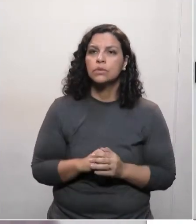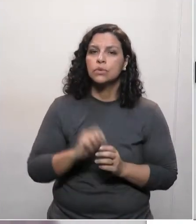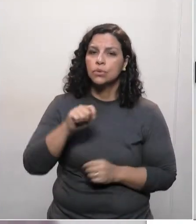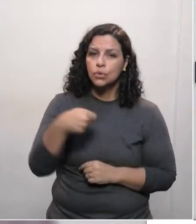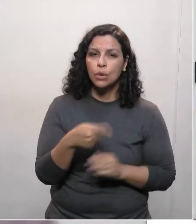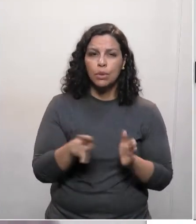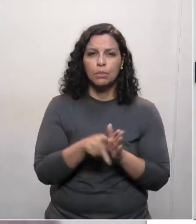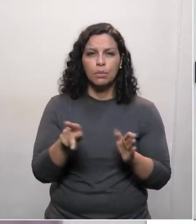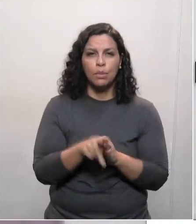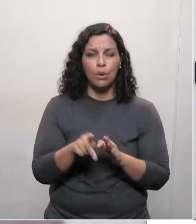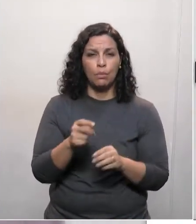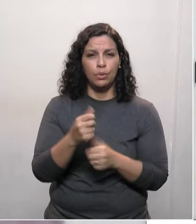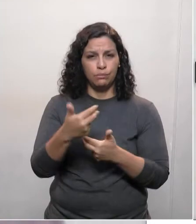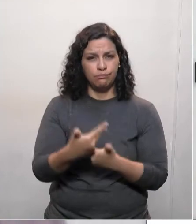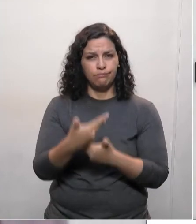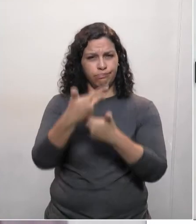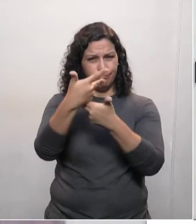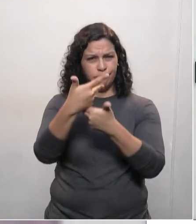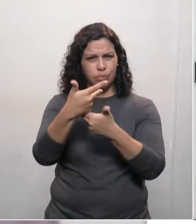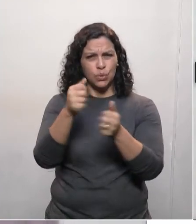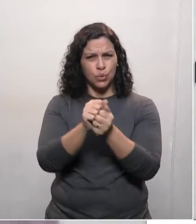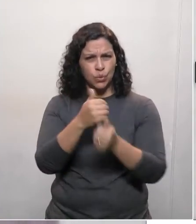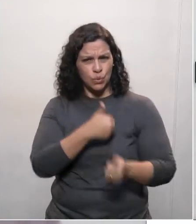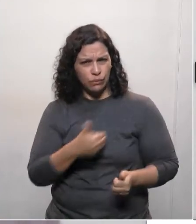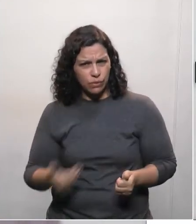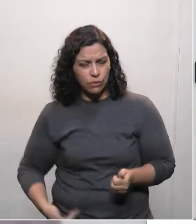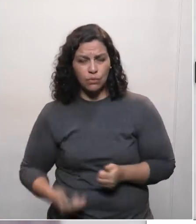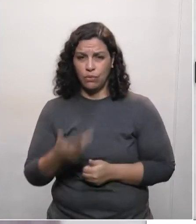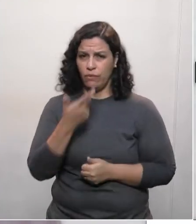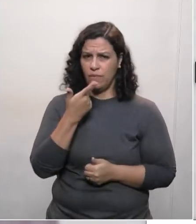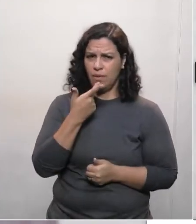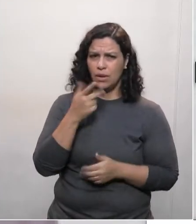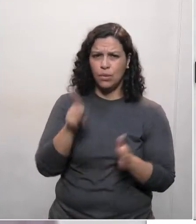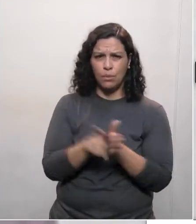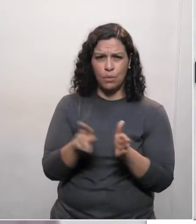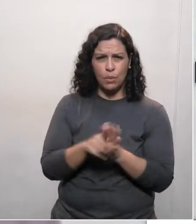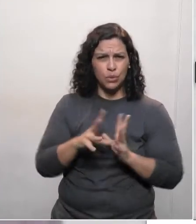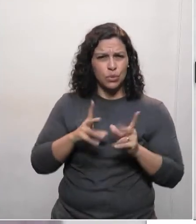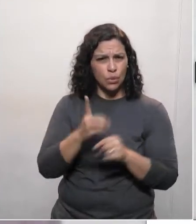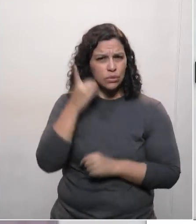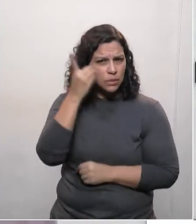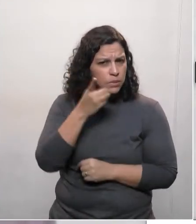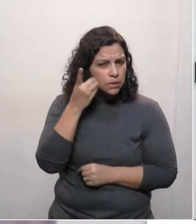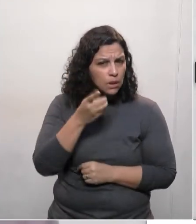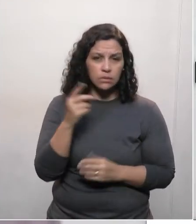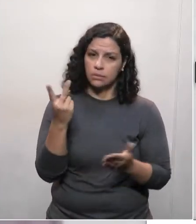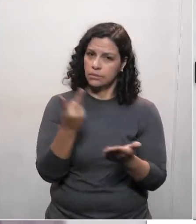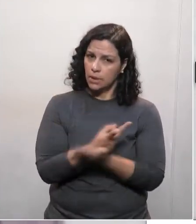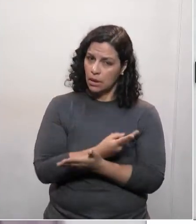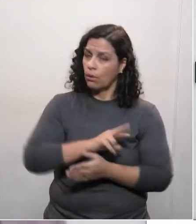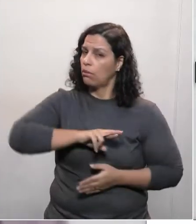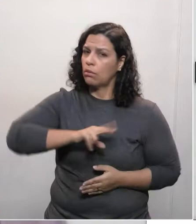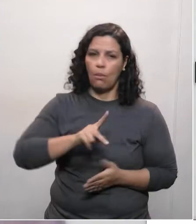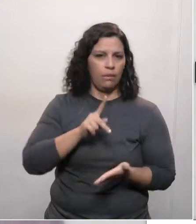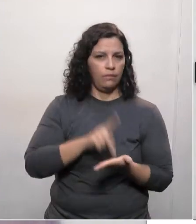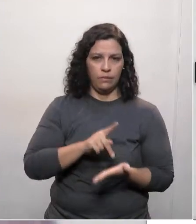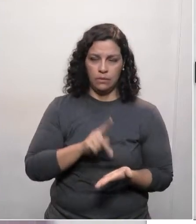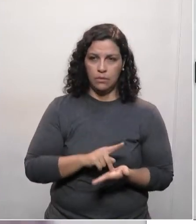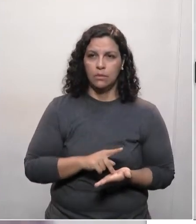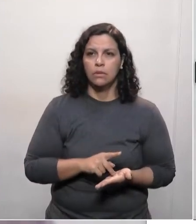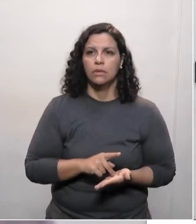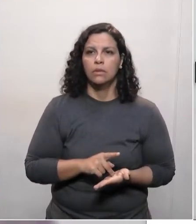da questão de videoconferência com o governador, relatando que é uma videoconferência de todos os deputados. Está errado, presidente. Não é verdade.